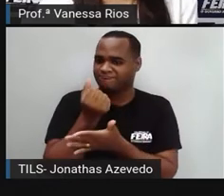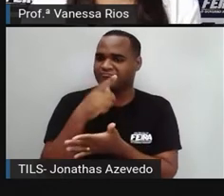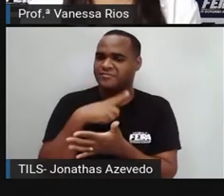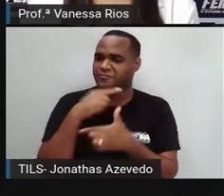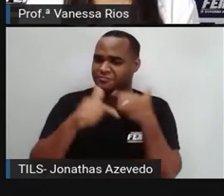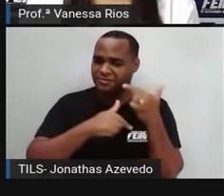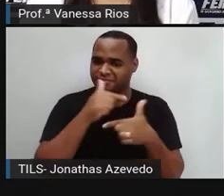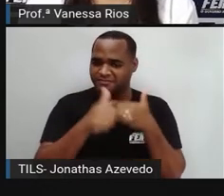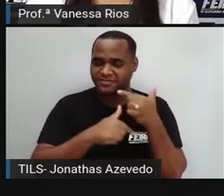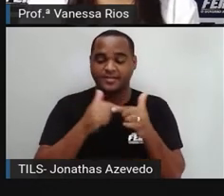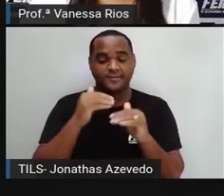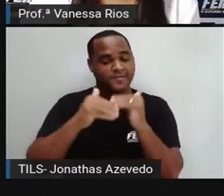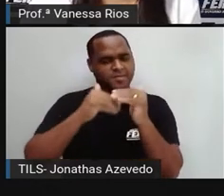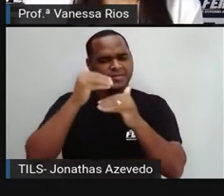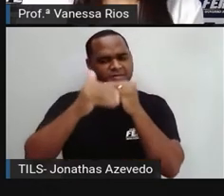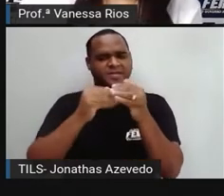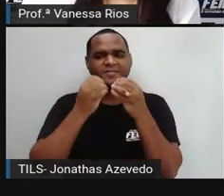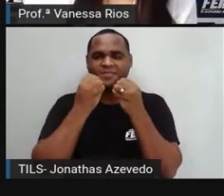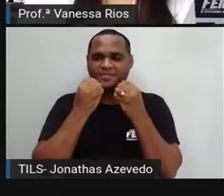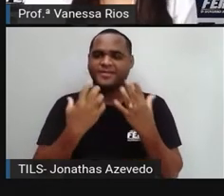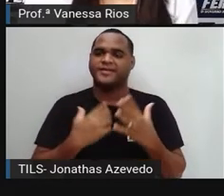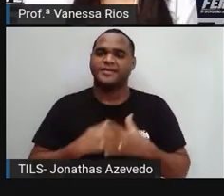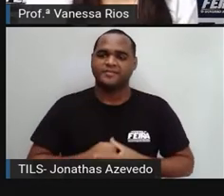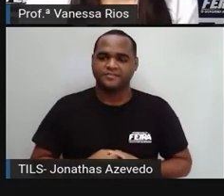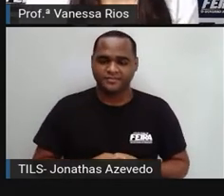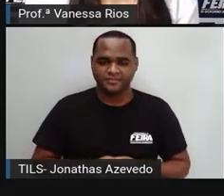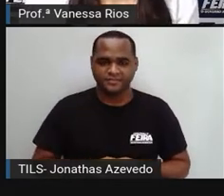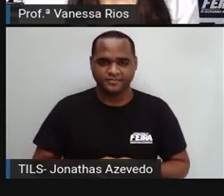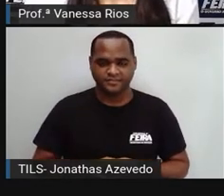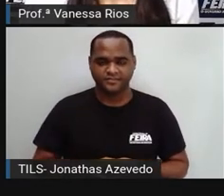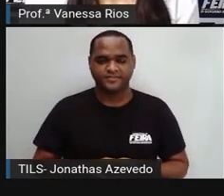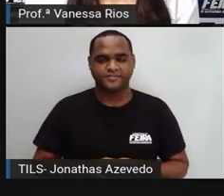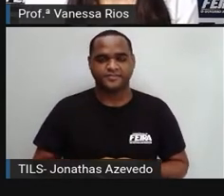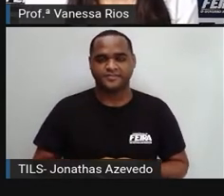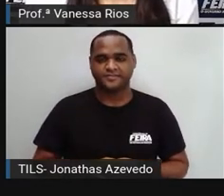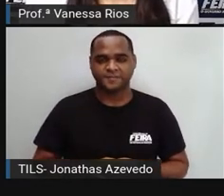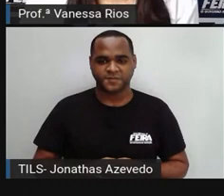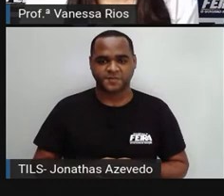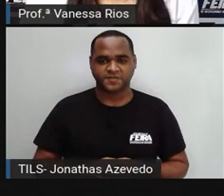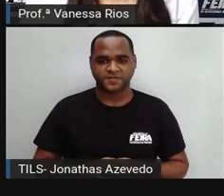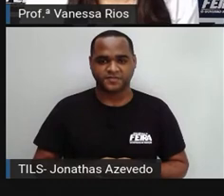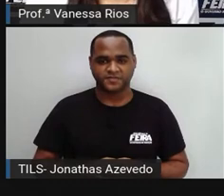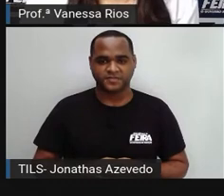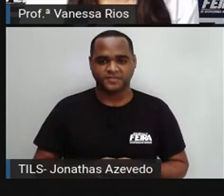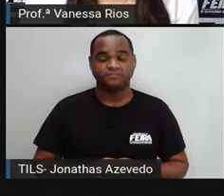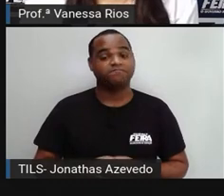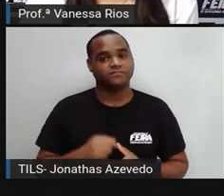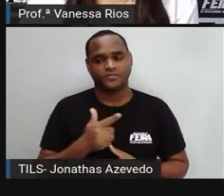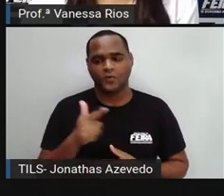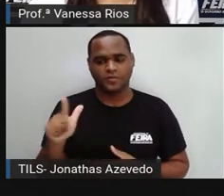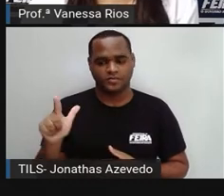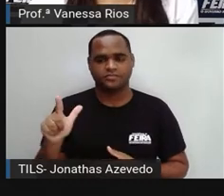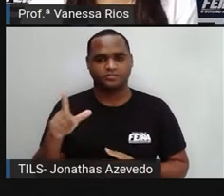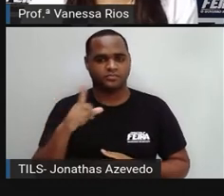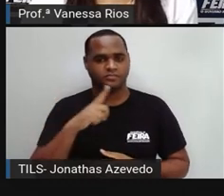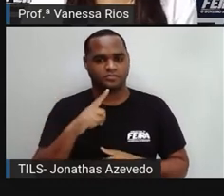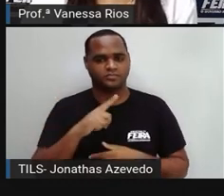atividade, do desenvolvimento daquela atividade. E aí nós temos outro exemplo.